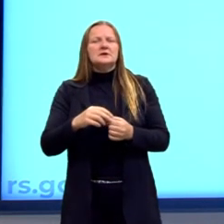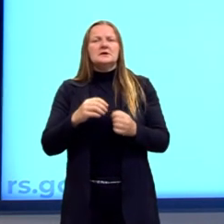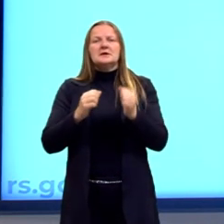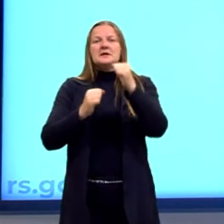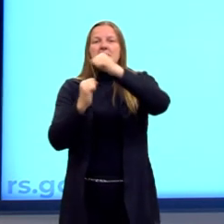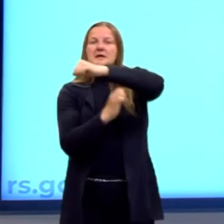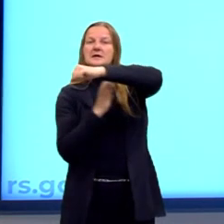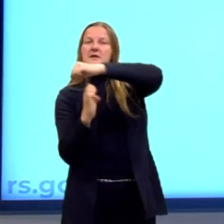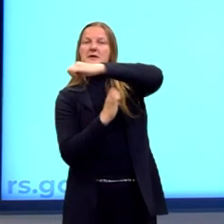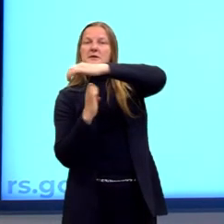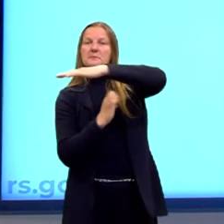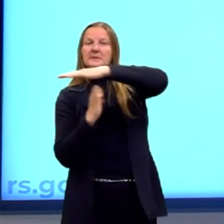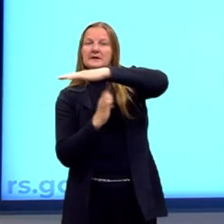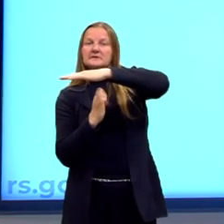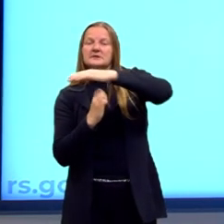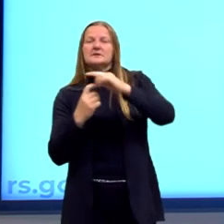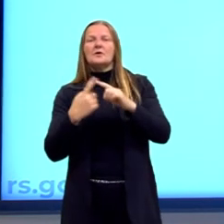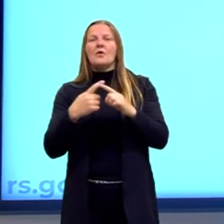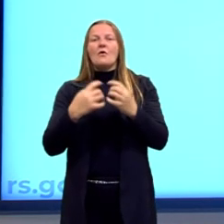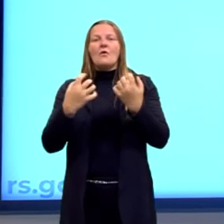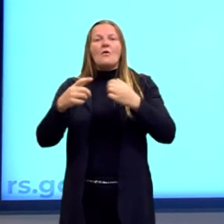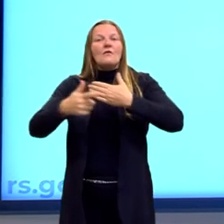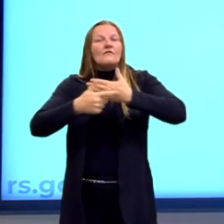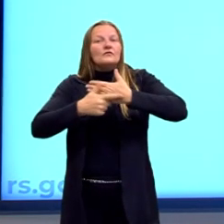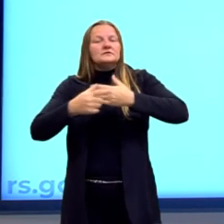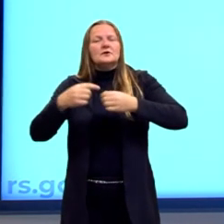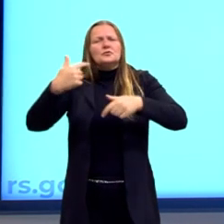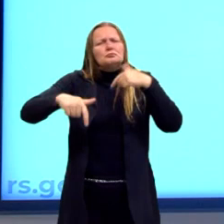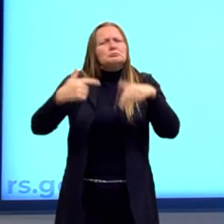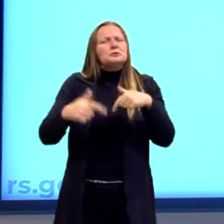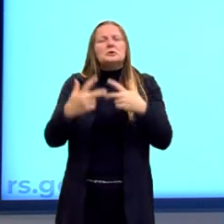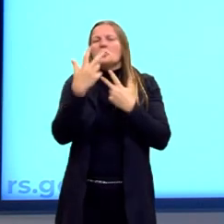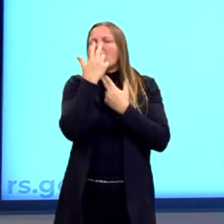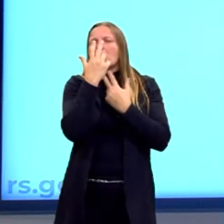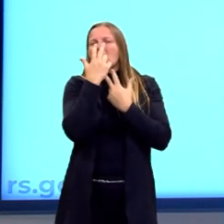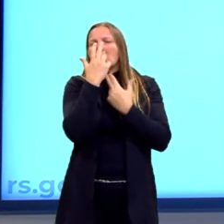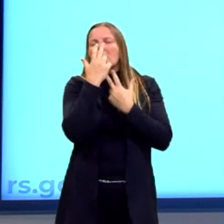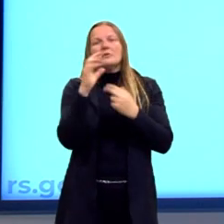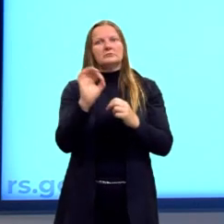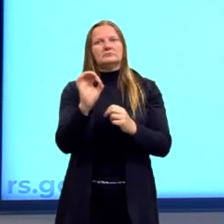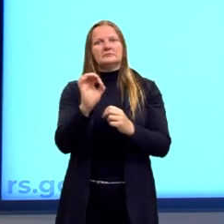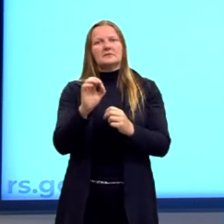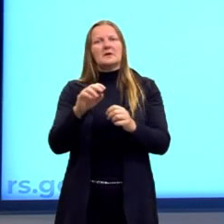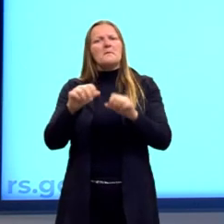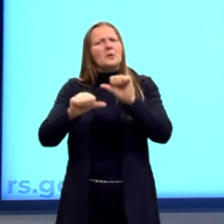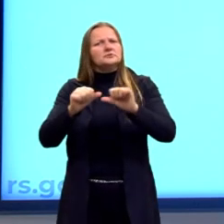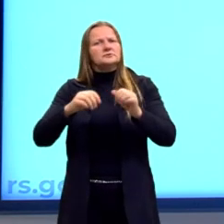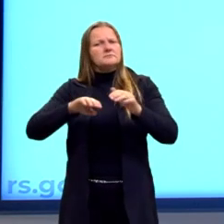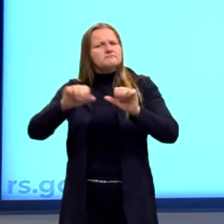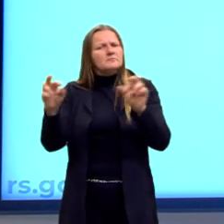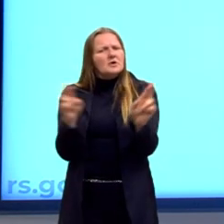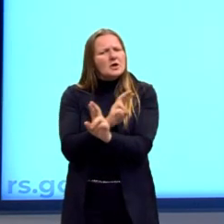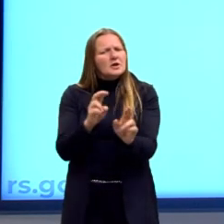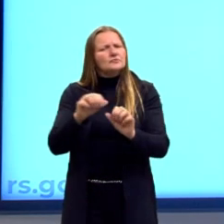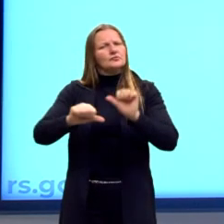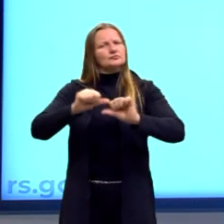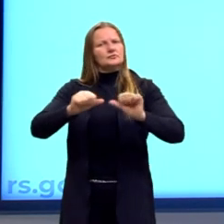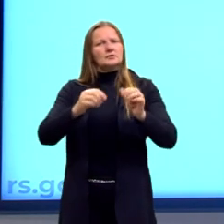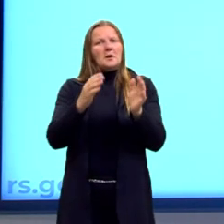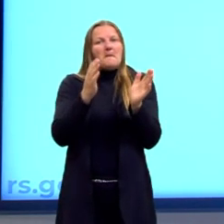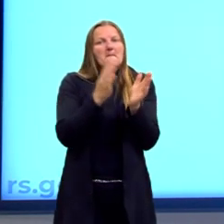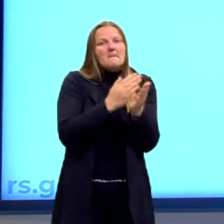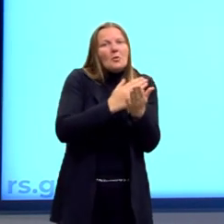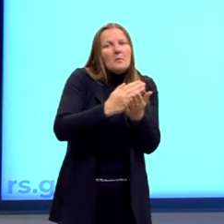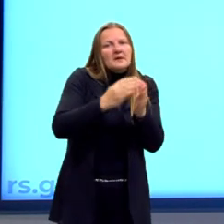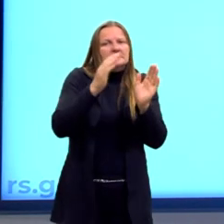empresa, aquilo que eu falava antes, ou função por muito tempo. E esteja preparado para relações de trabalho temporárias.